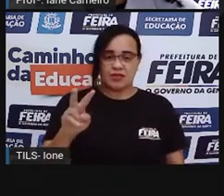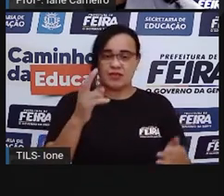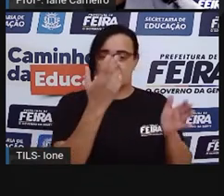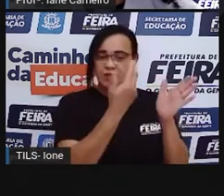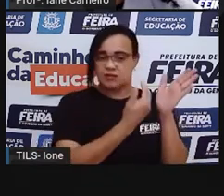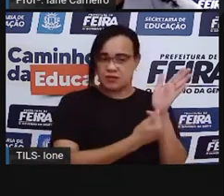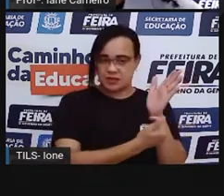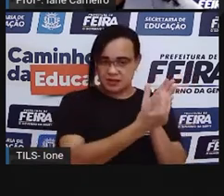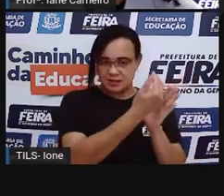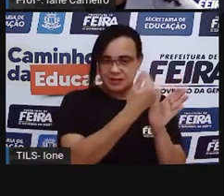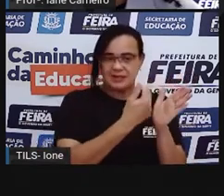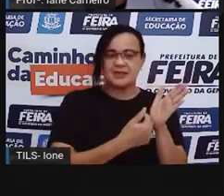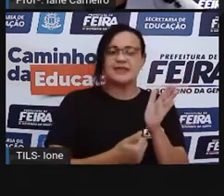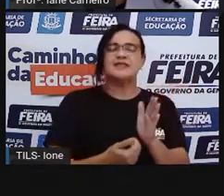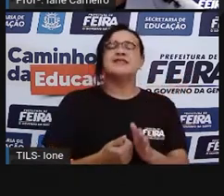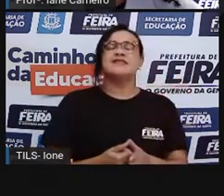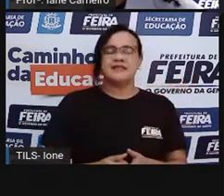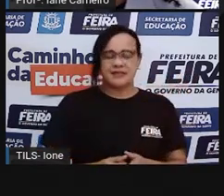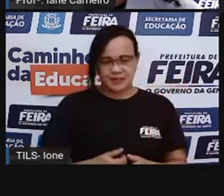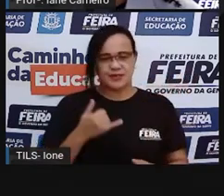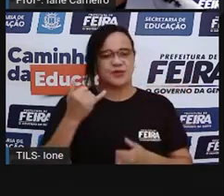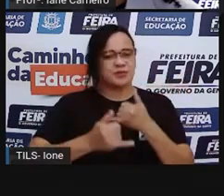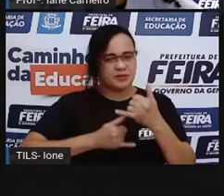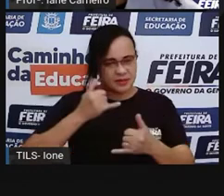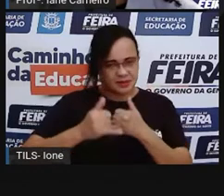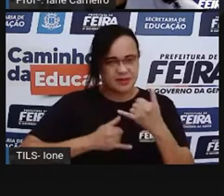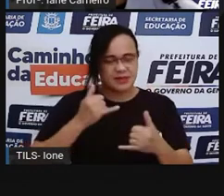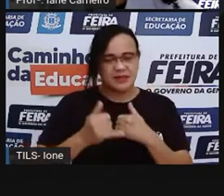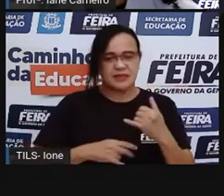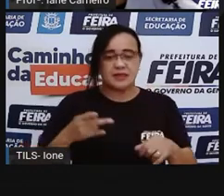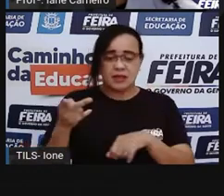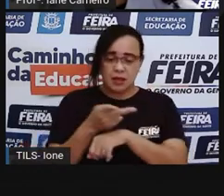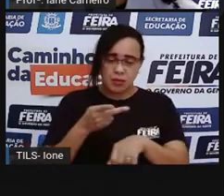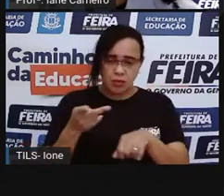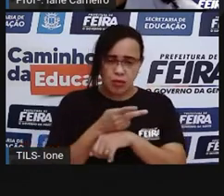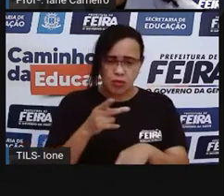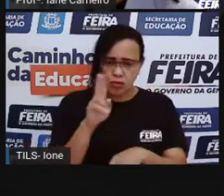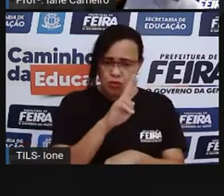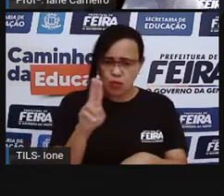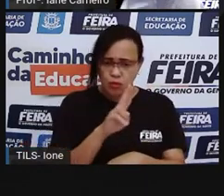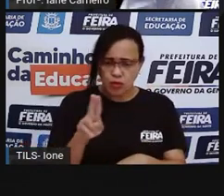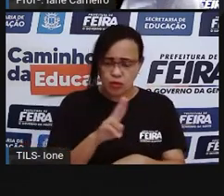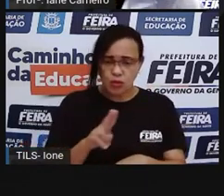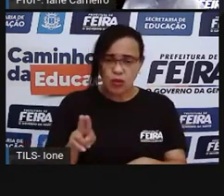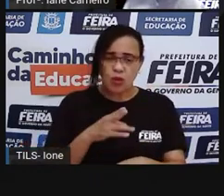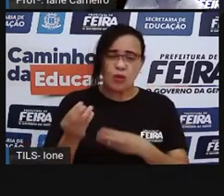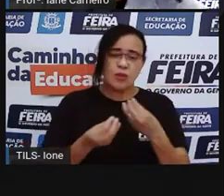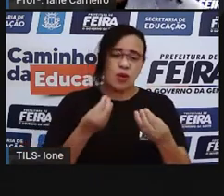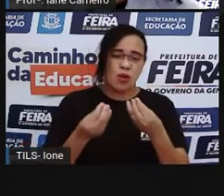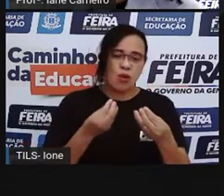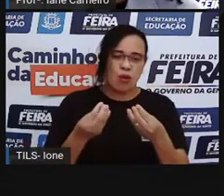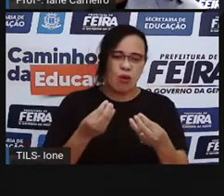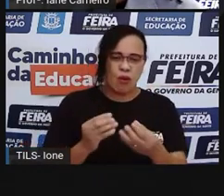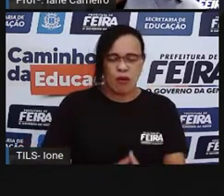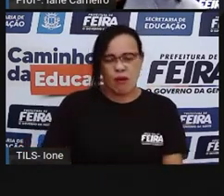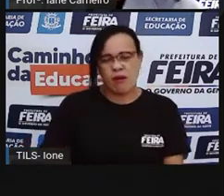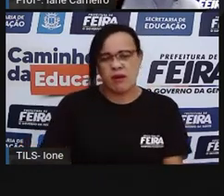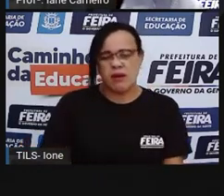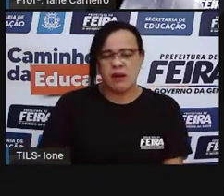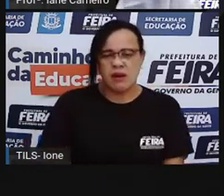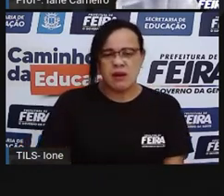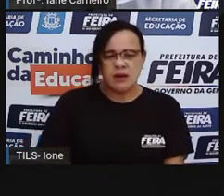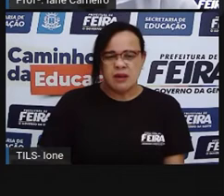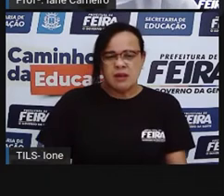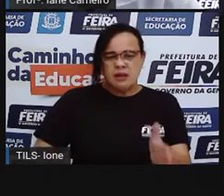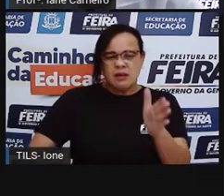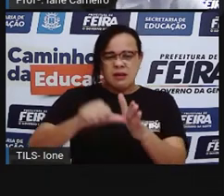brinquedos, das brincadeiras. E a gente vai procurar o nome delas aqui em cima. Tá joia? Então, vamos lá. Essa primeira aqui, ó, é